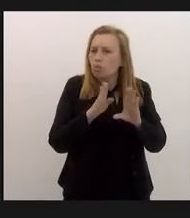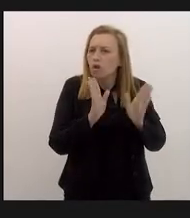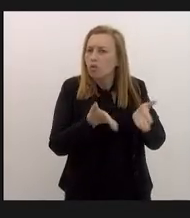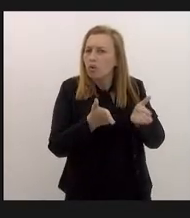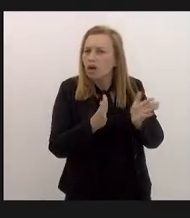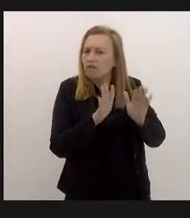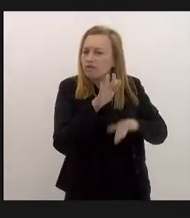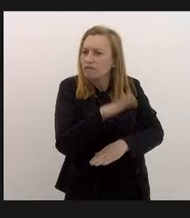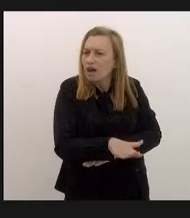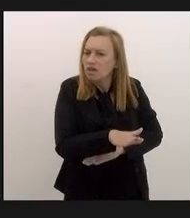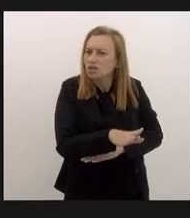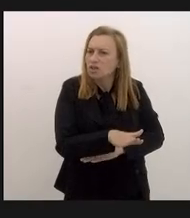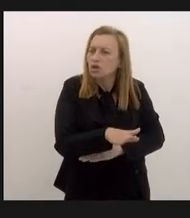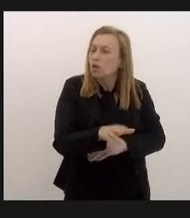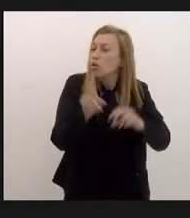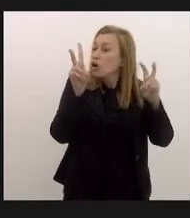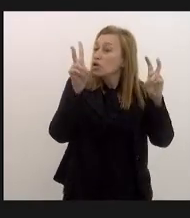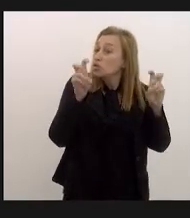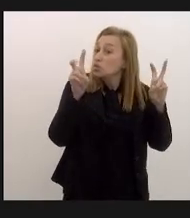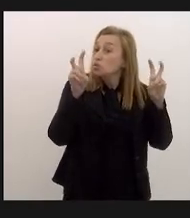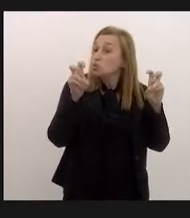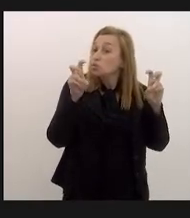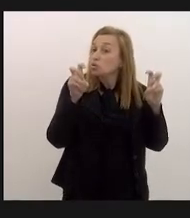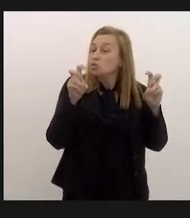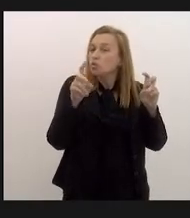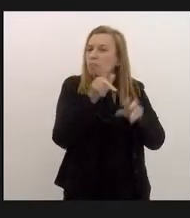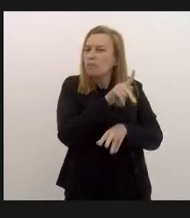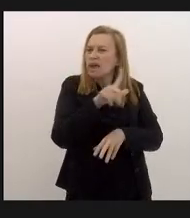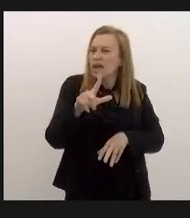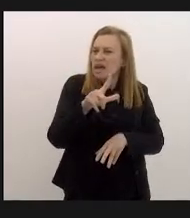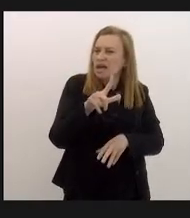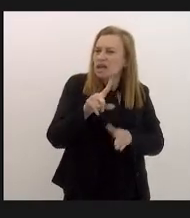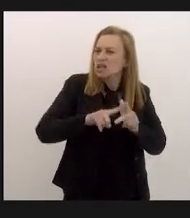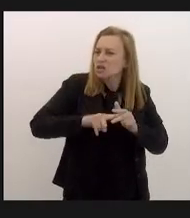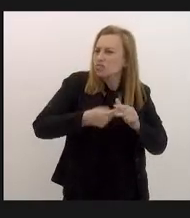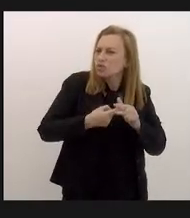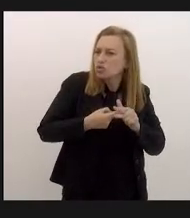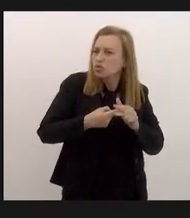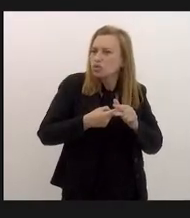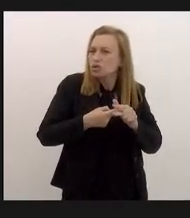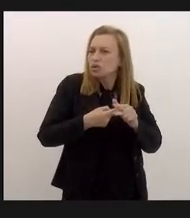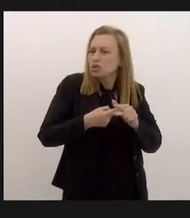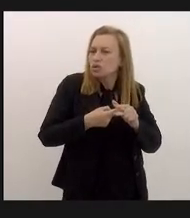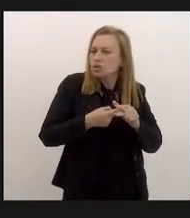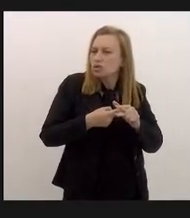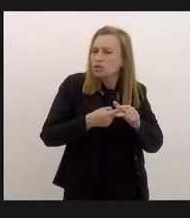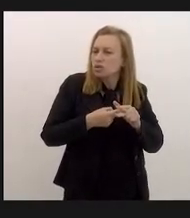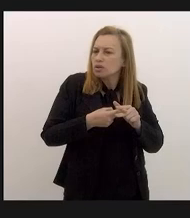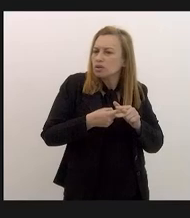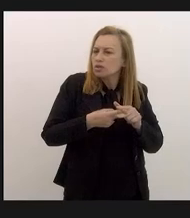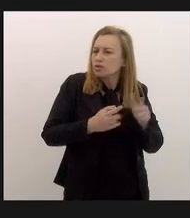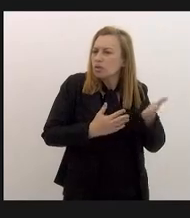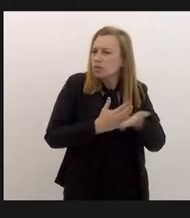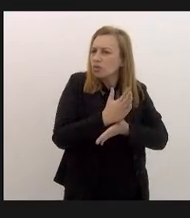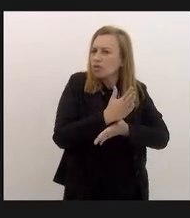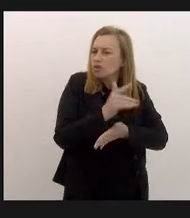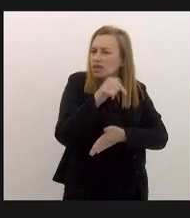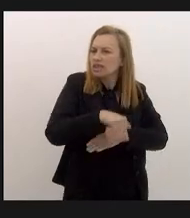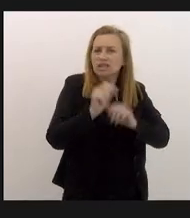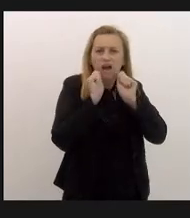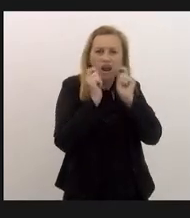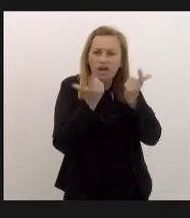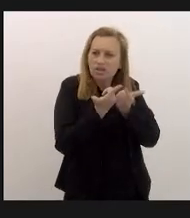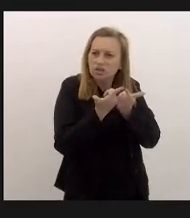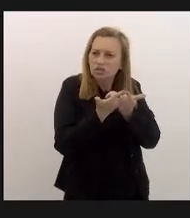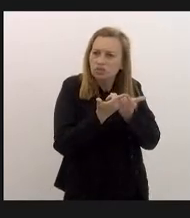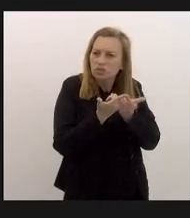sobre a questão do PL, de reajuste, que foi aprovada aqui na LERJ.